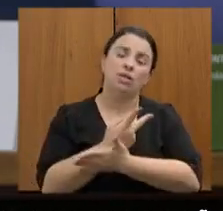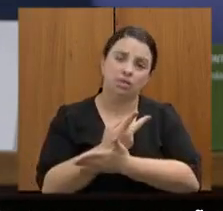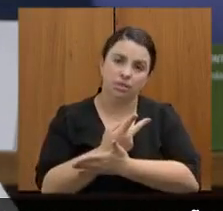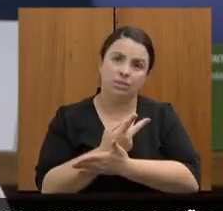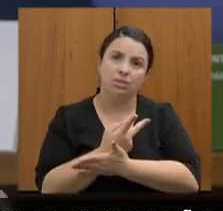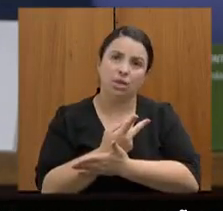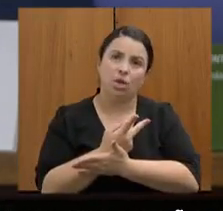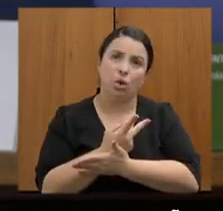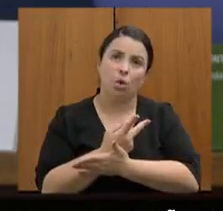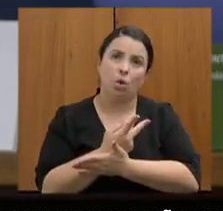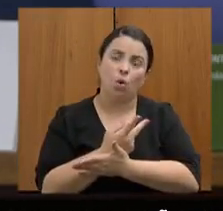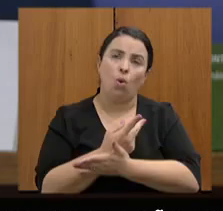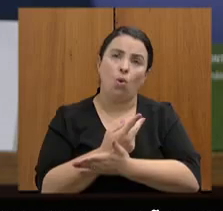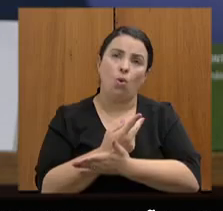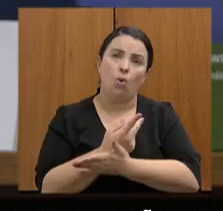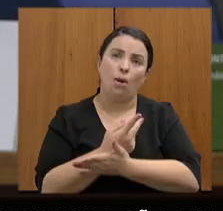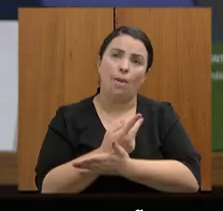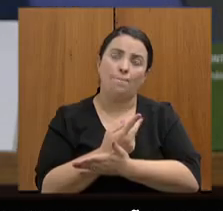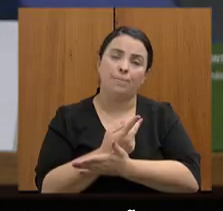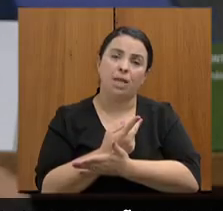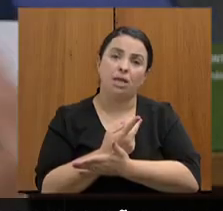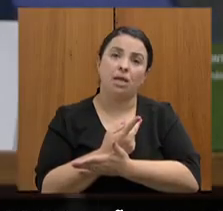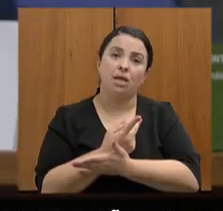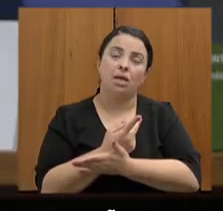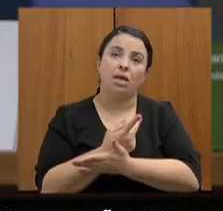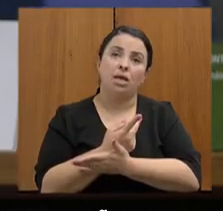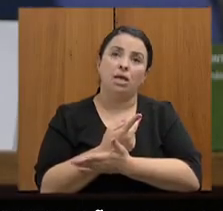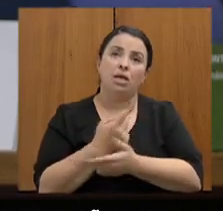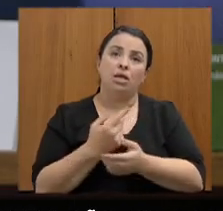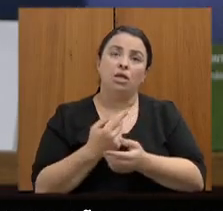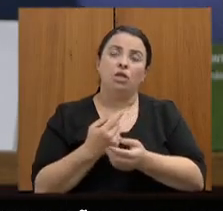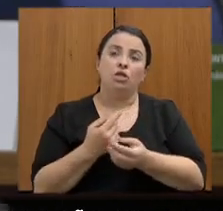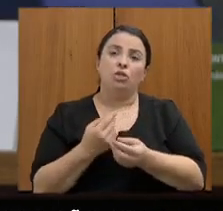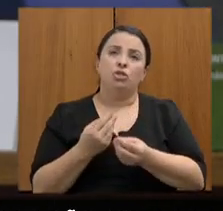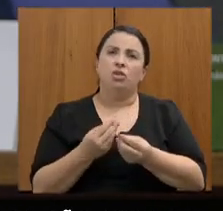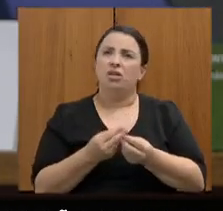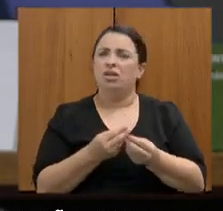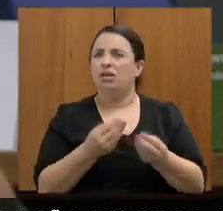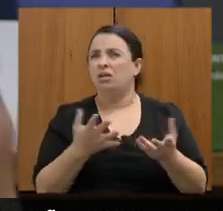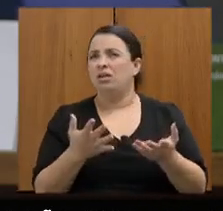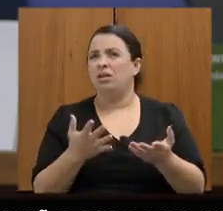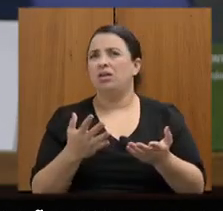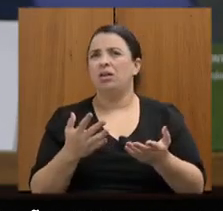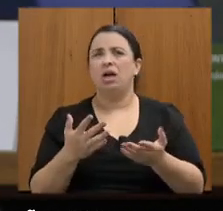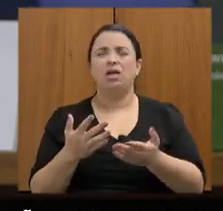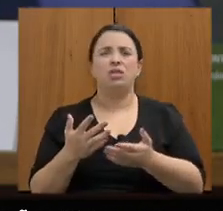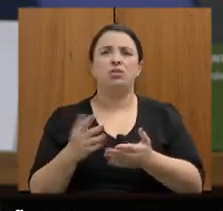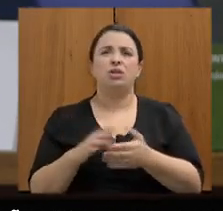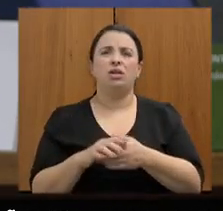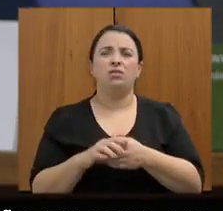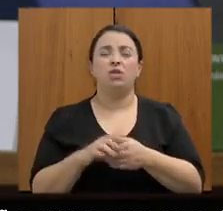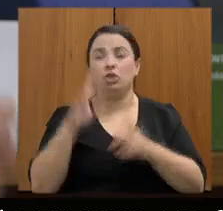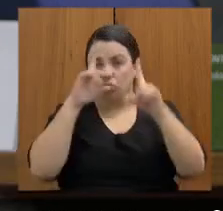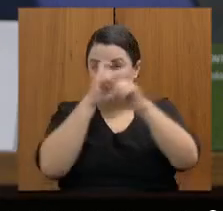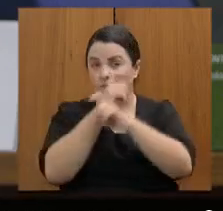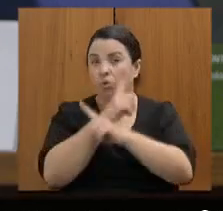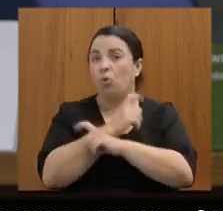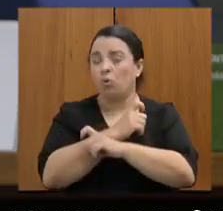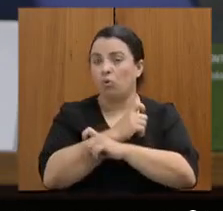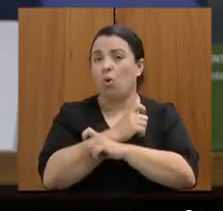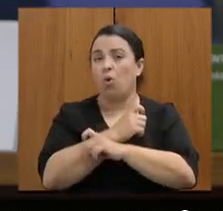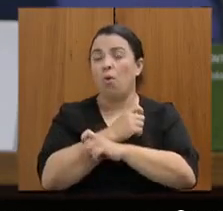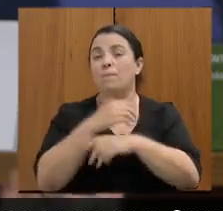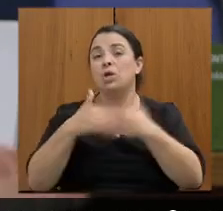se diz respeito à situação de fornecimento a crise de semicondutores que dificultou a celeridade desse processo de